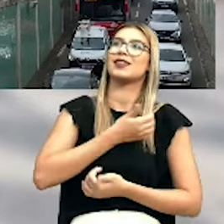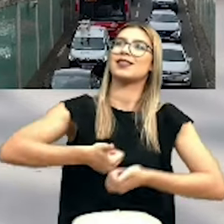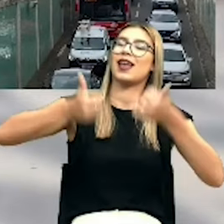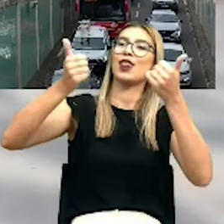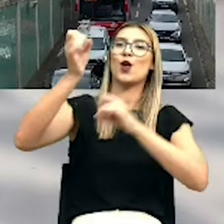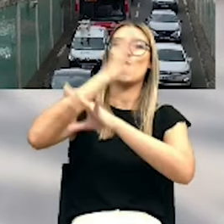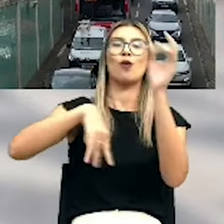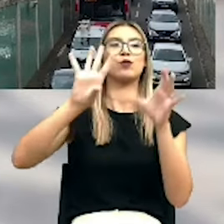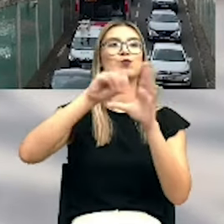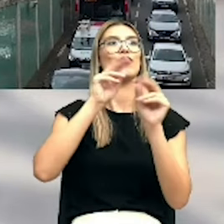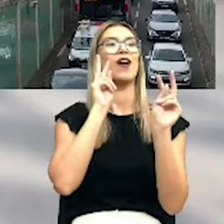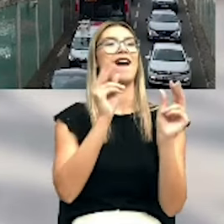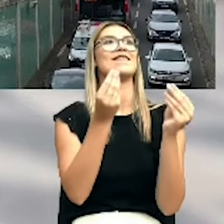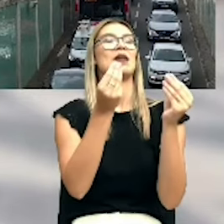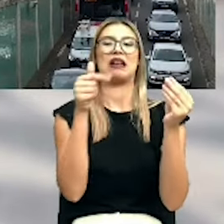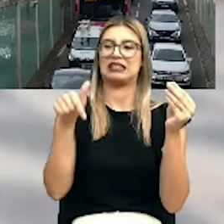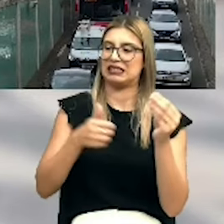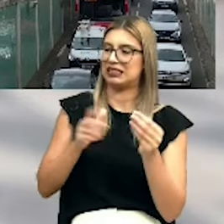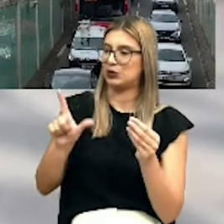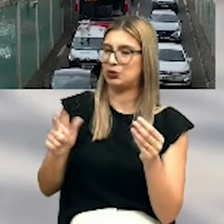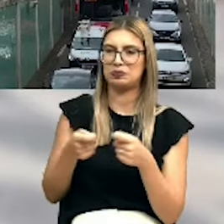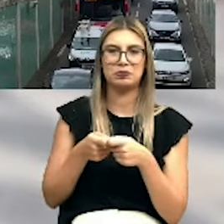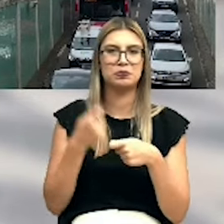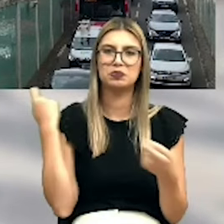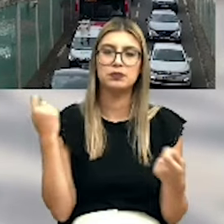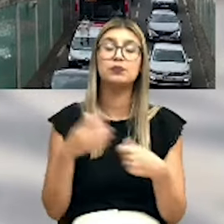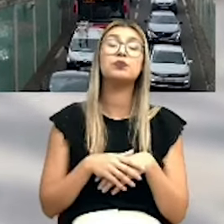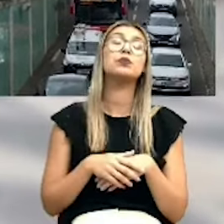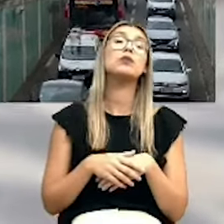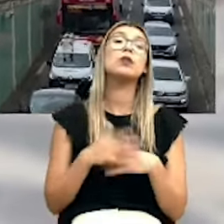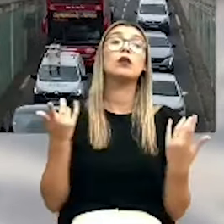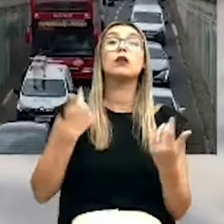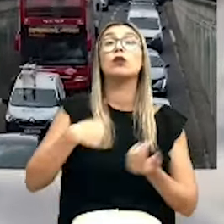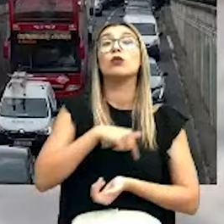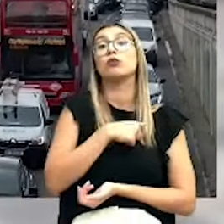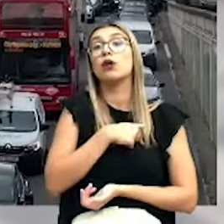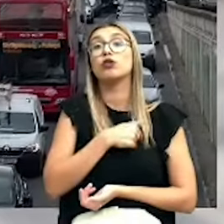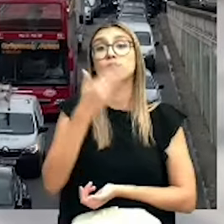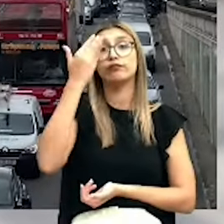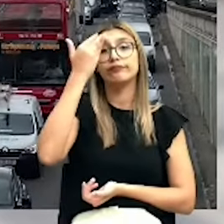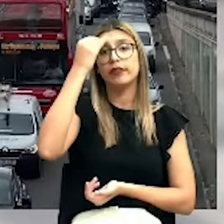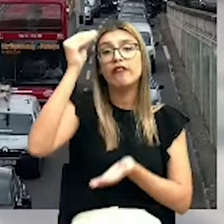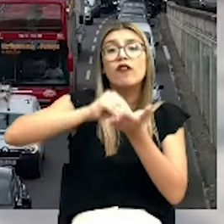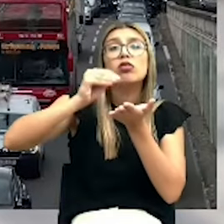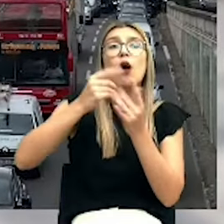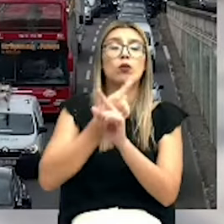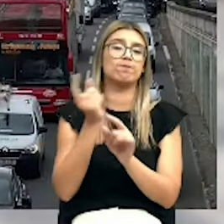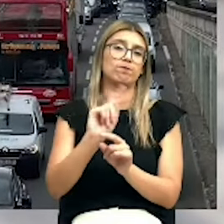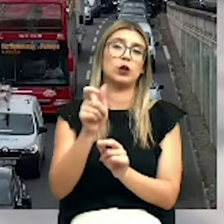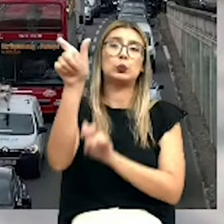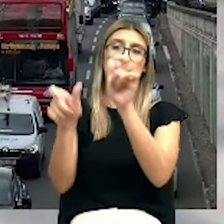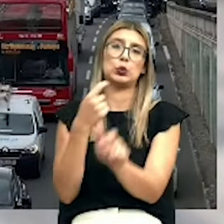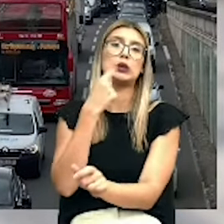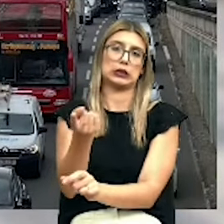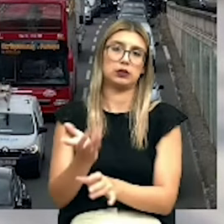Temos e-mails de muitos cidadãos que nos chegam a afirmar este facto. Não somos nós que estamos a inventar factos. Um dia do Lisboeta